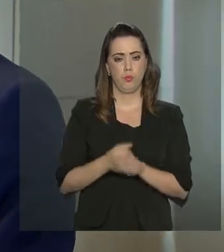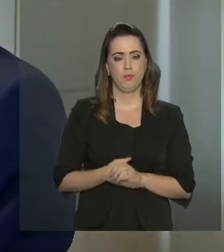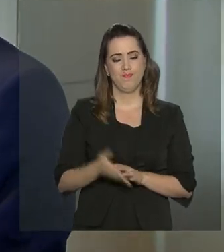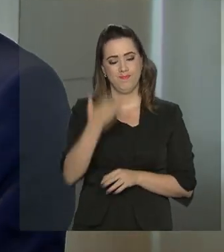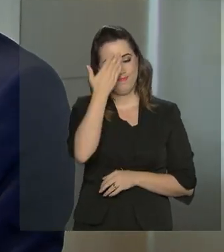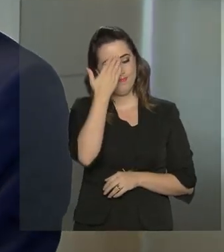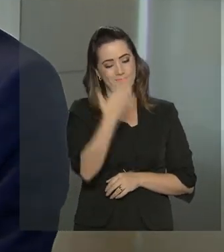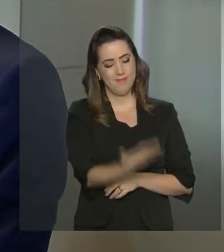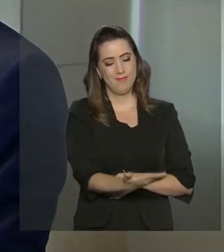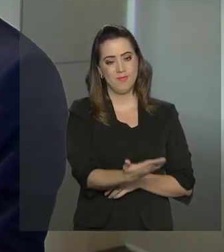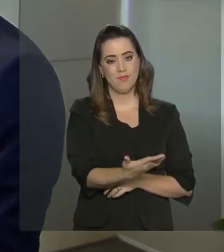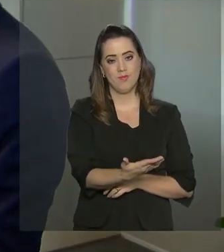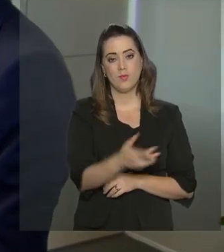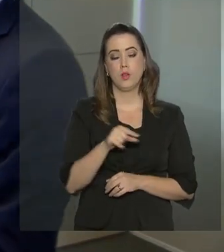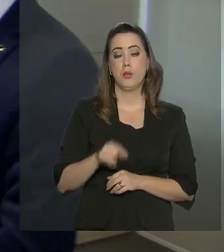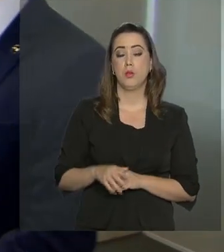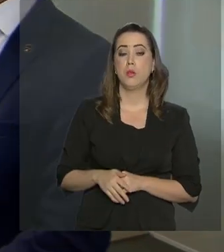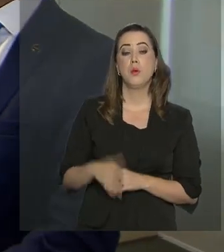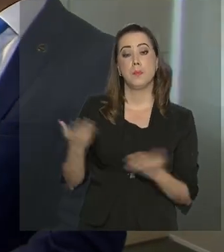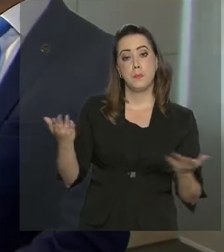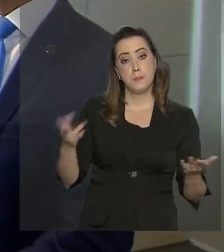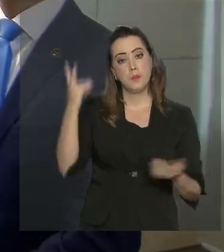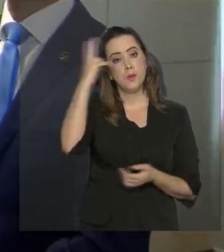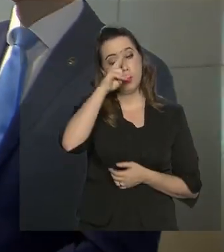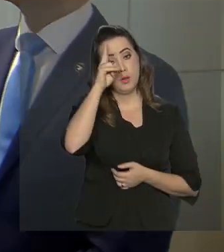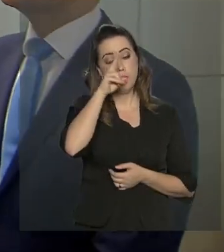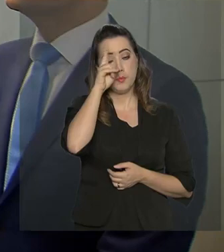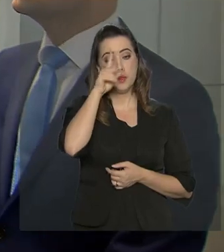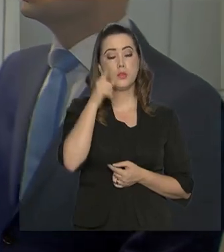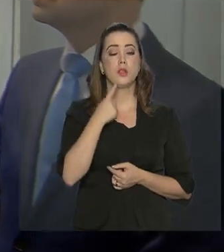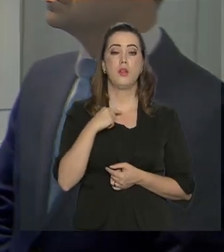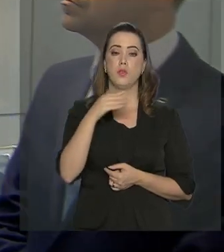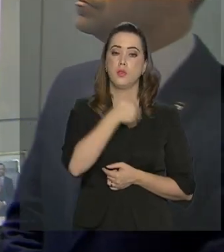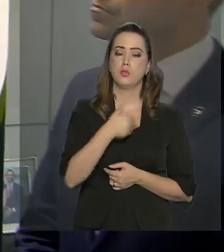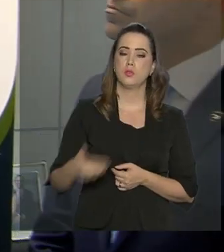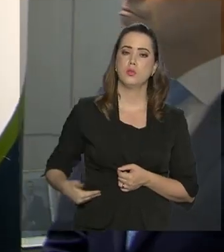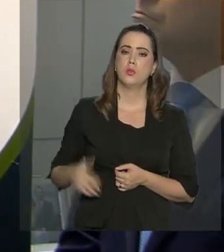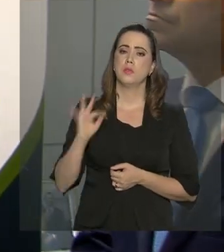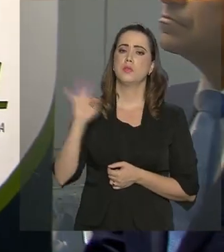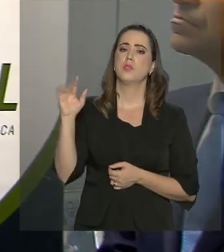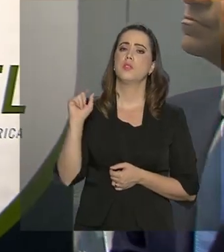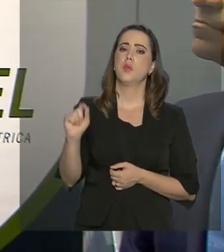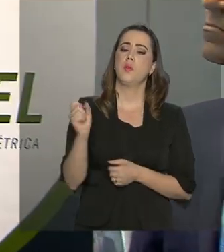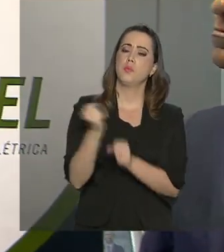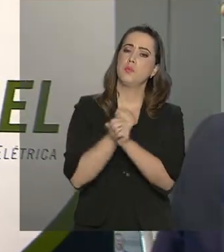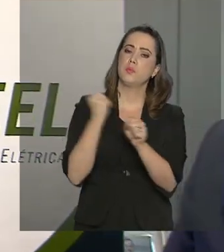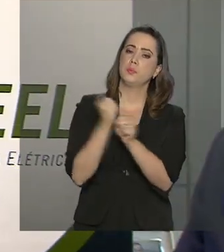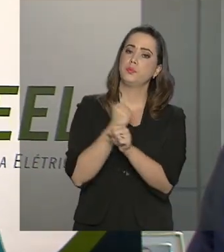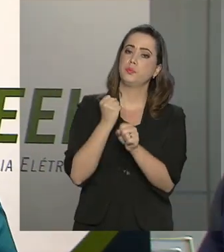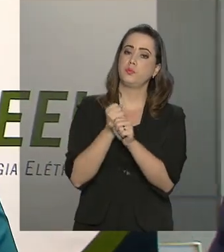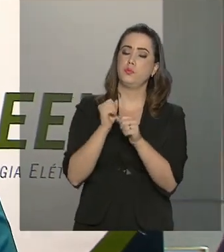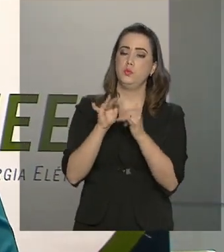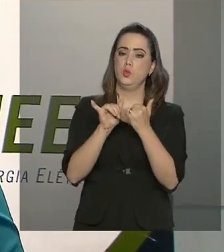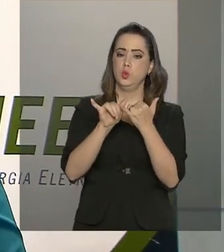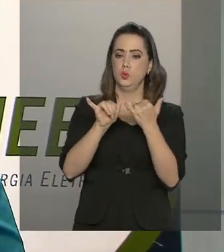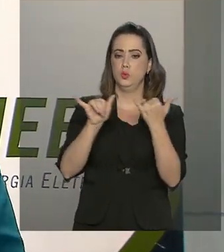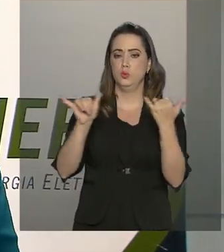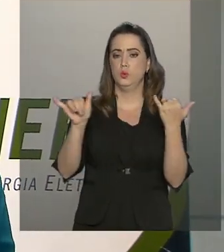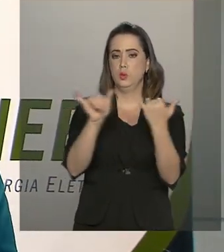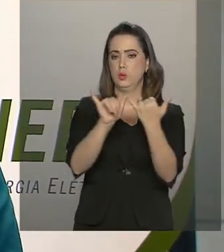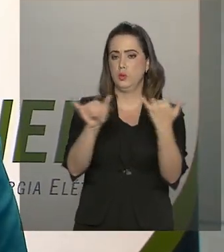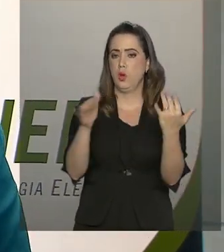Muito obrigada, diretor. E lembrando que a intenção do governo é que as obras de construção do linhão